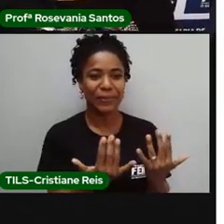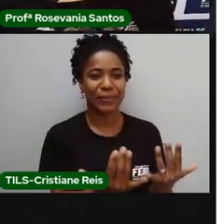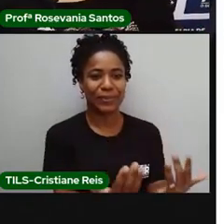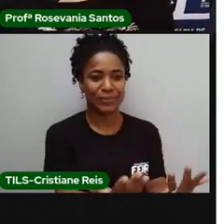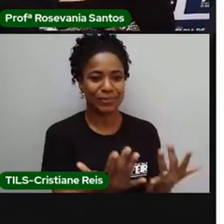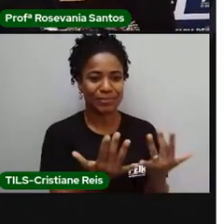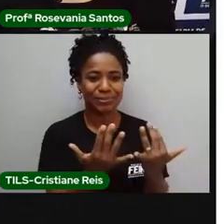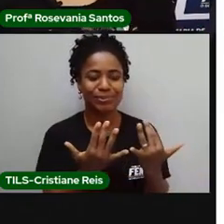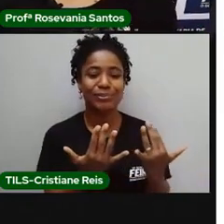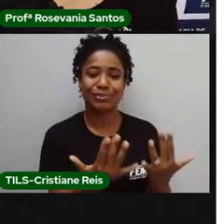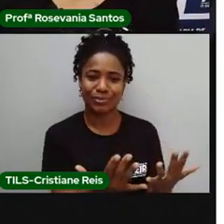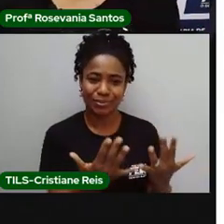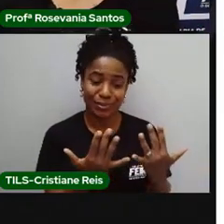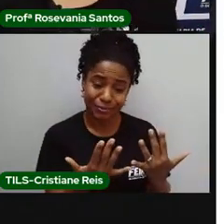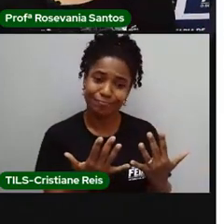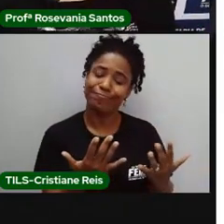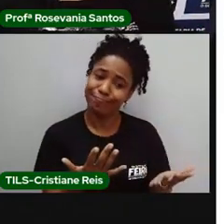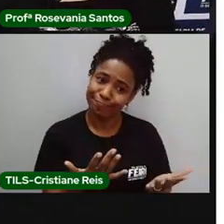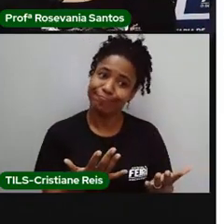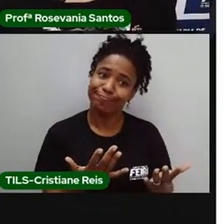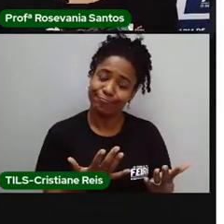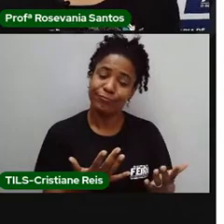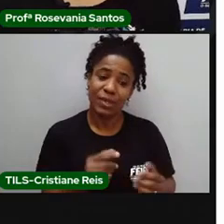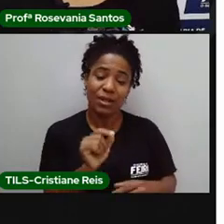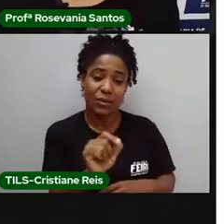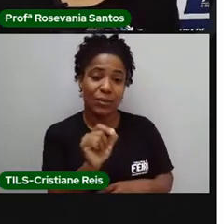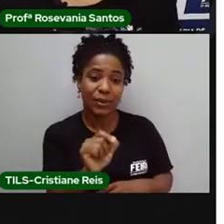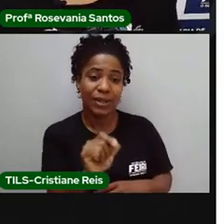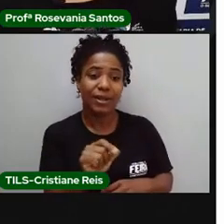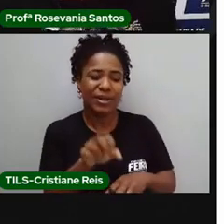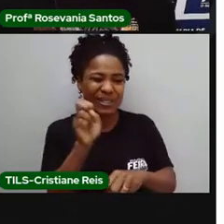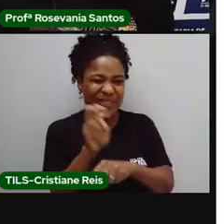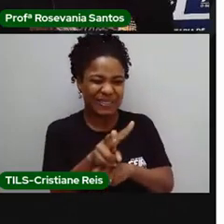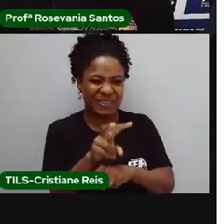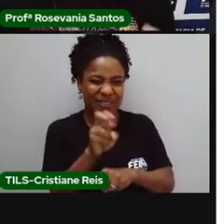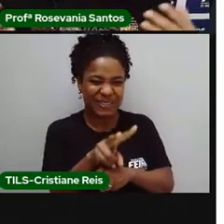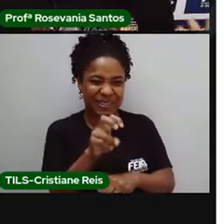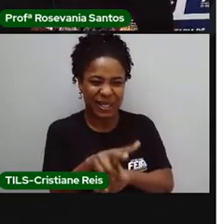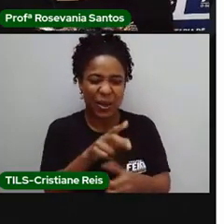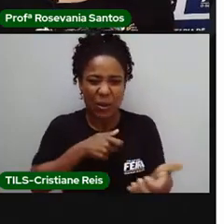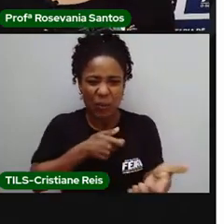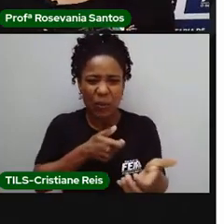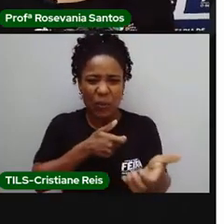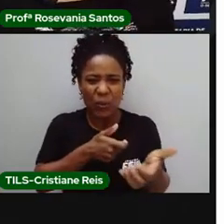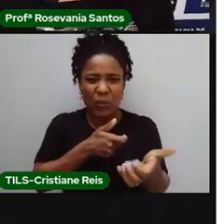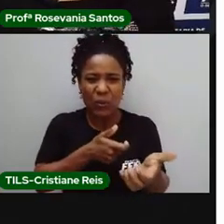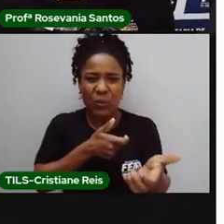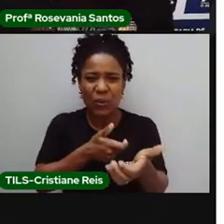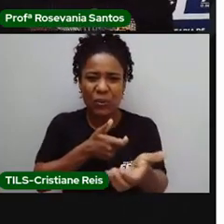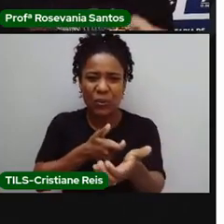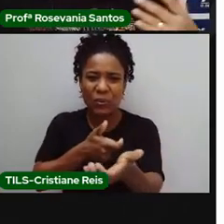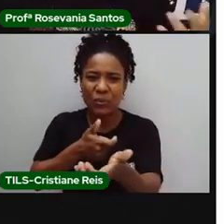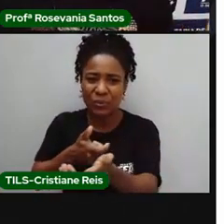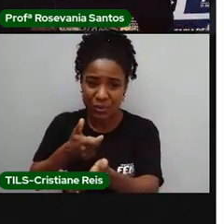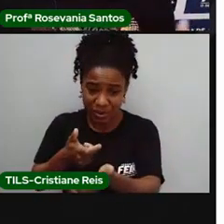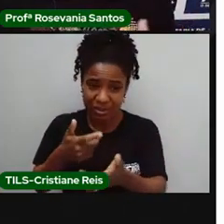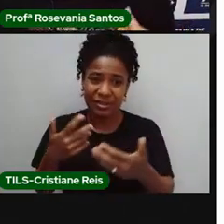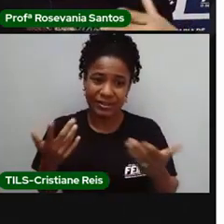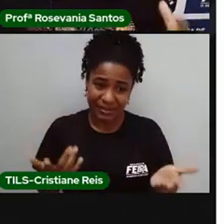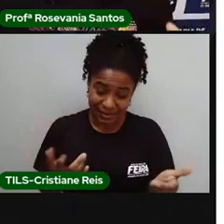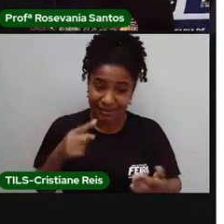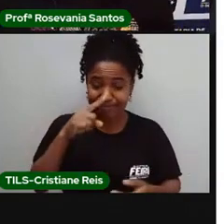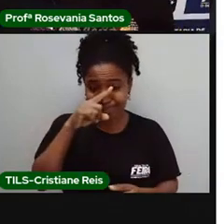aplicando os pesticidas agrícolas, os famosos agrotóxicos. O que a gente tem de diferente aí? Nas